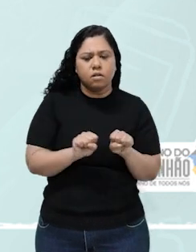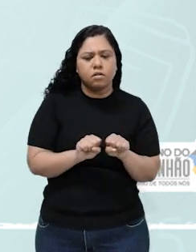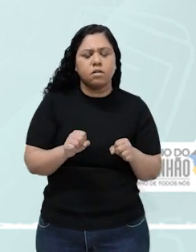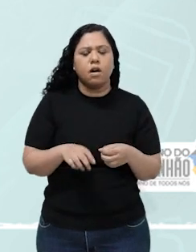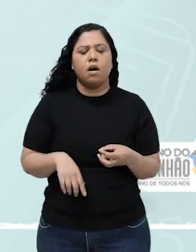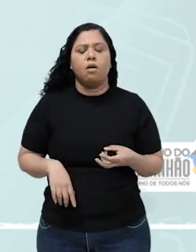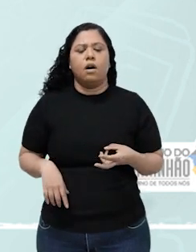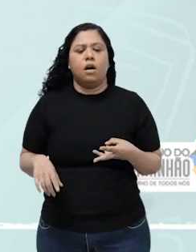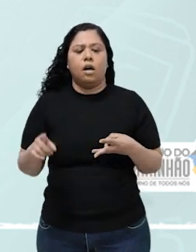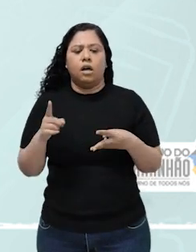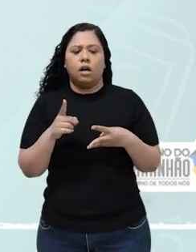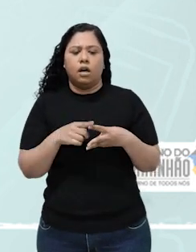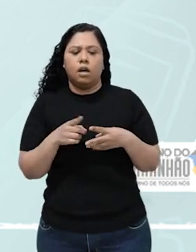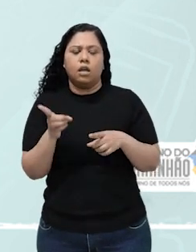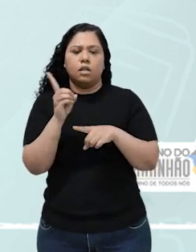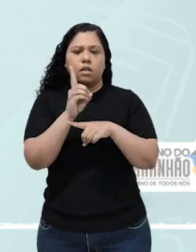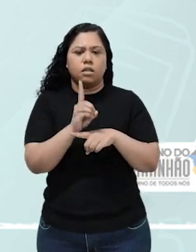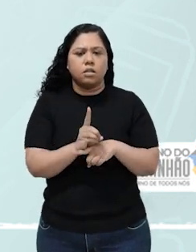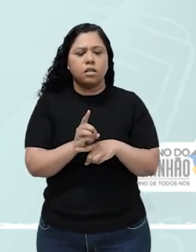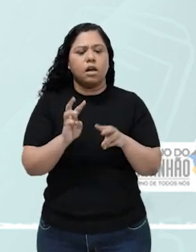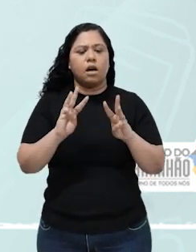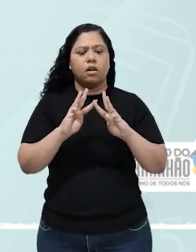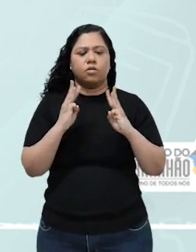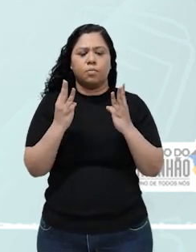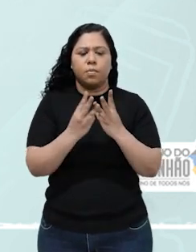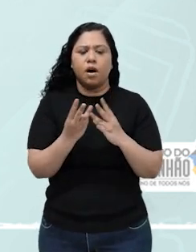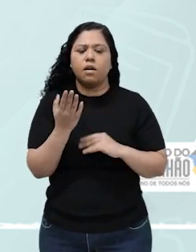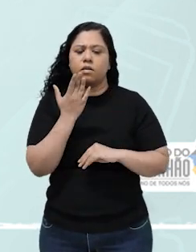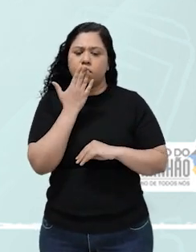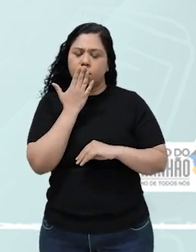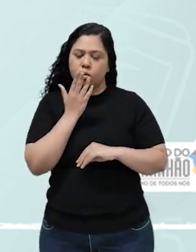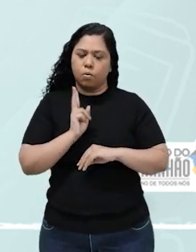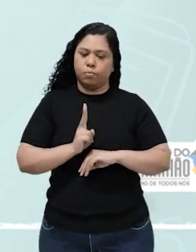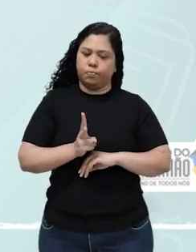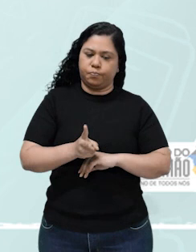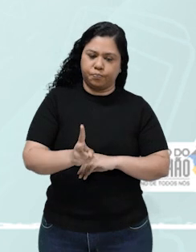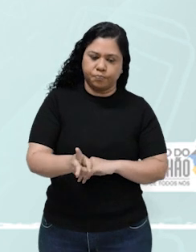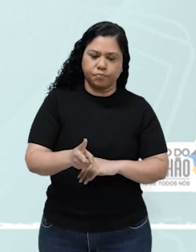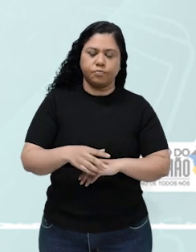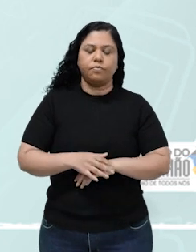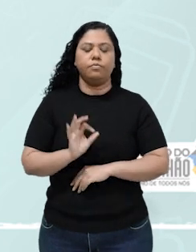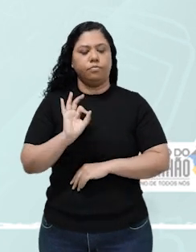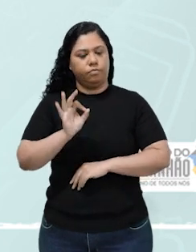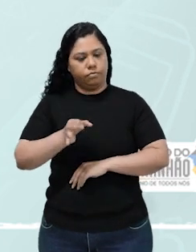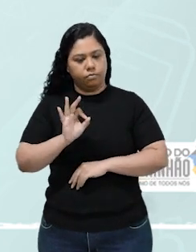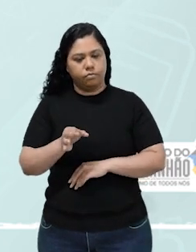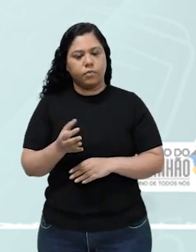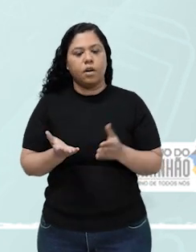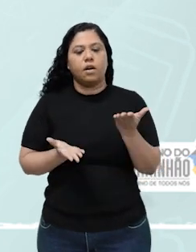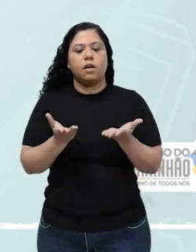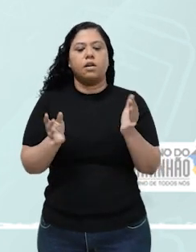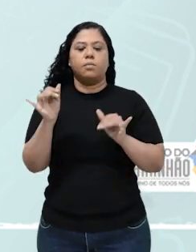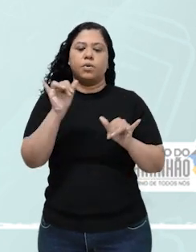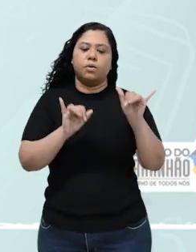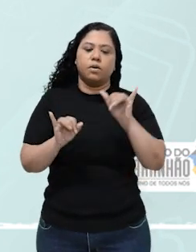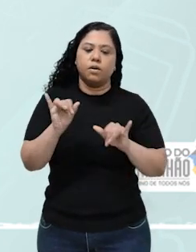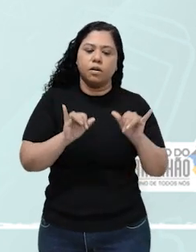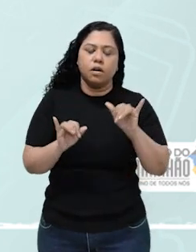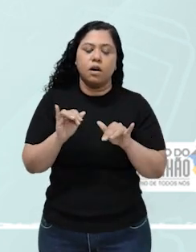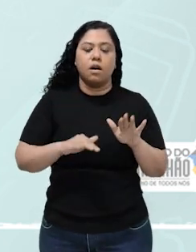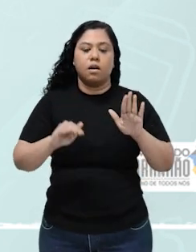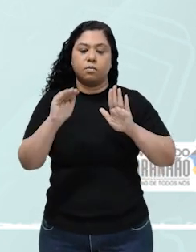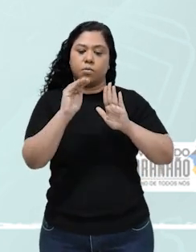concentração, densidade, massa e cor, permanecem constantes. Correto. No equilíbrio químico, as propriedades